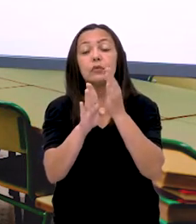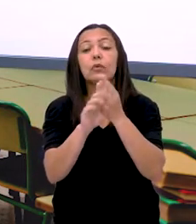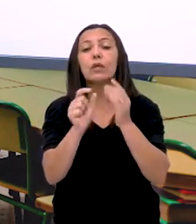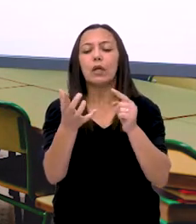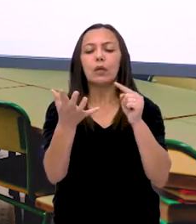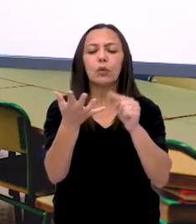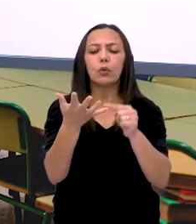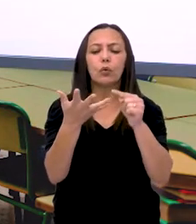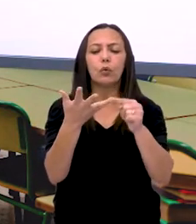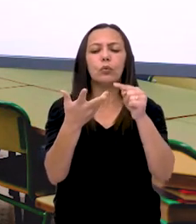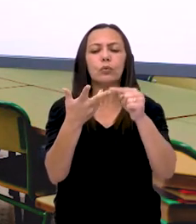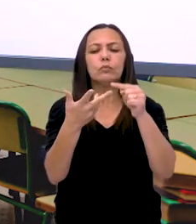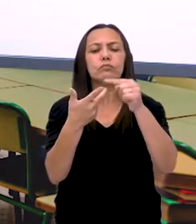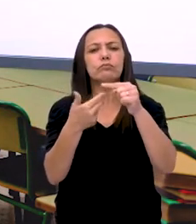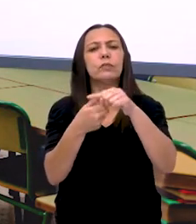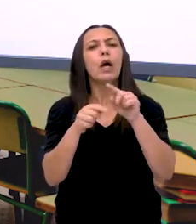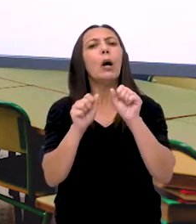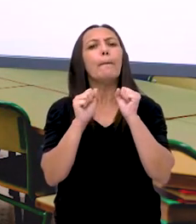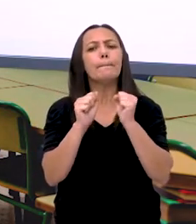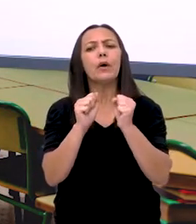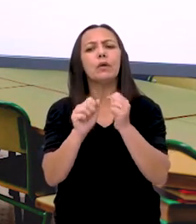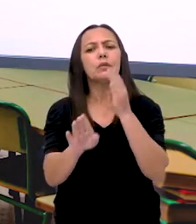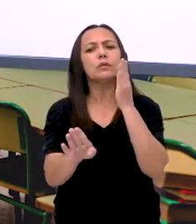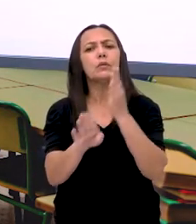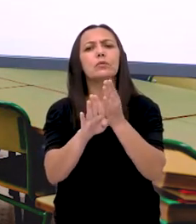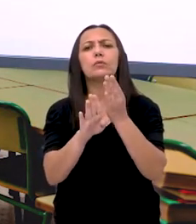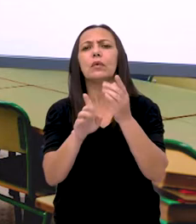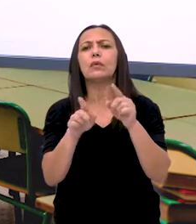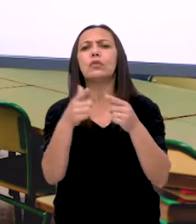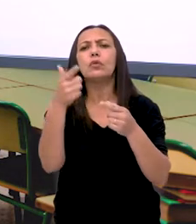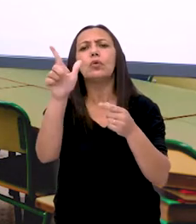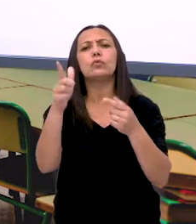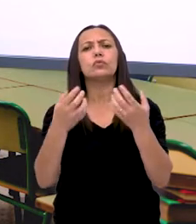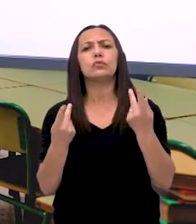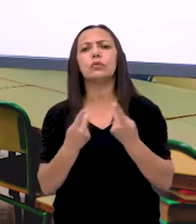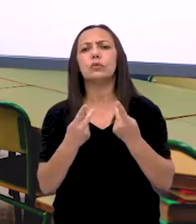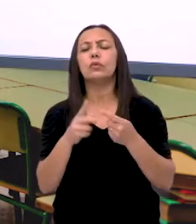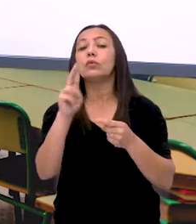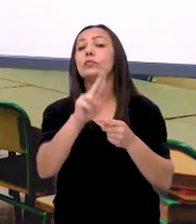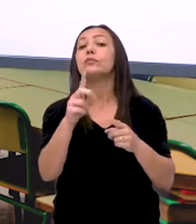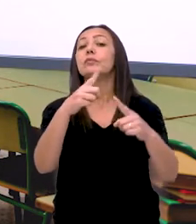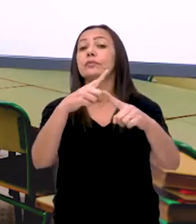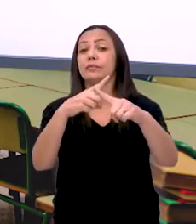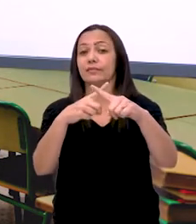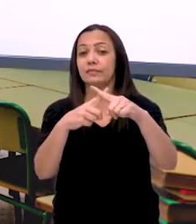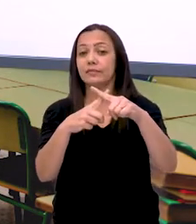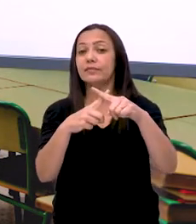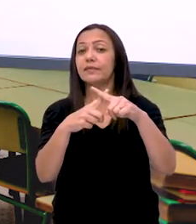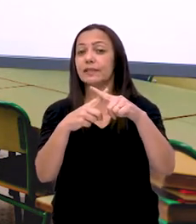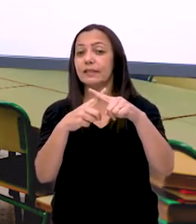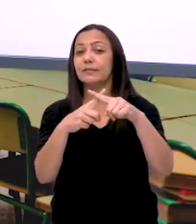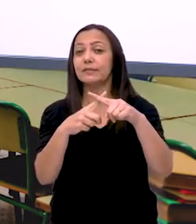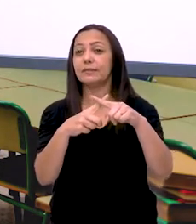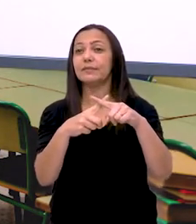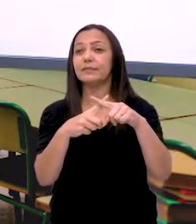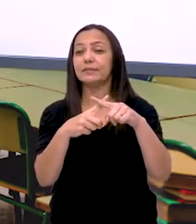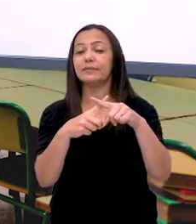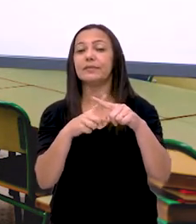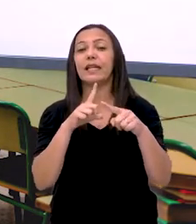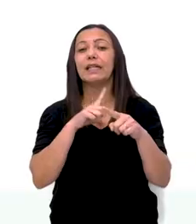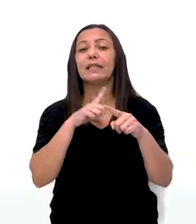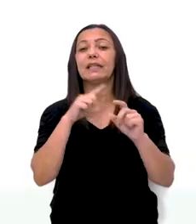Mas nós também podemos descobrir de uma maneira bem prática. Através da multiplicação. Vejam só.